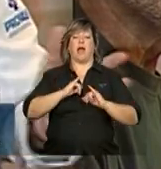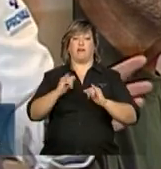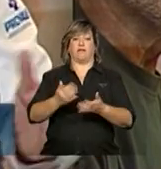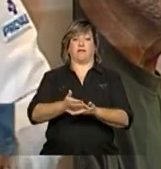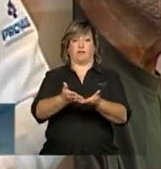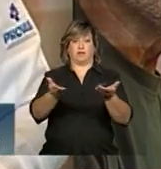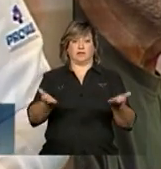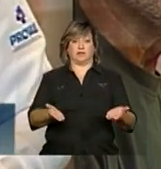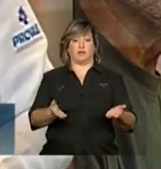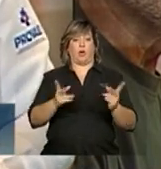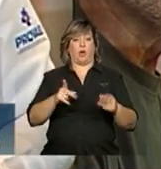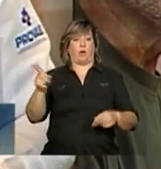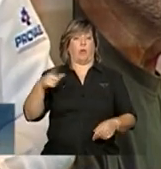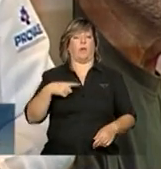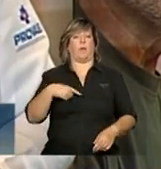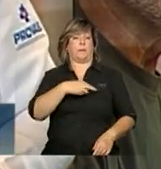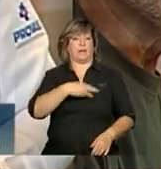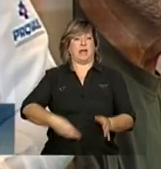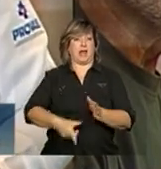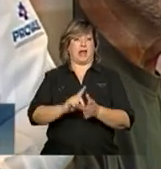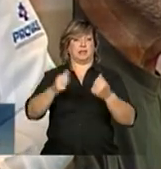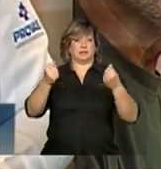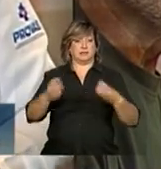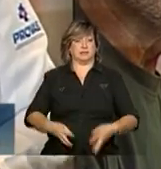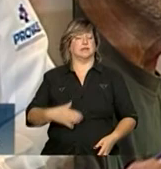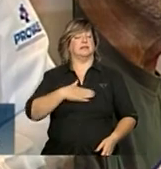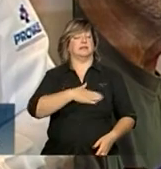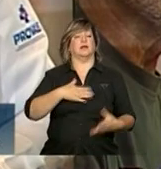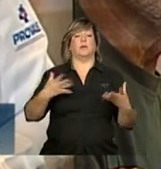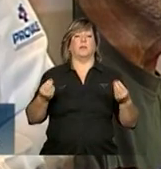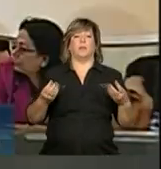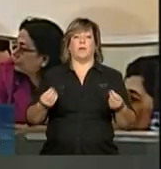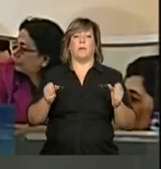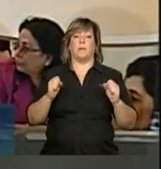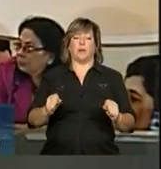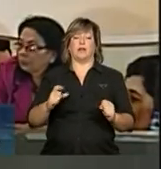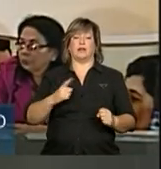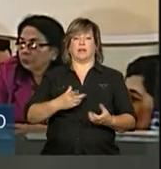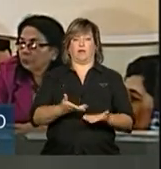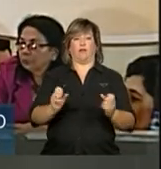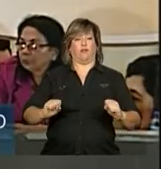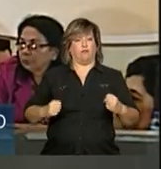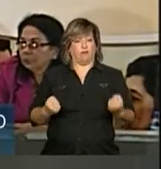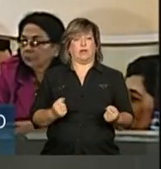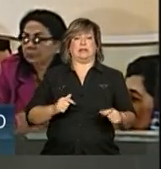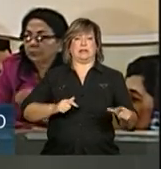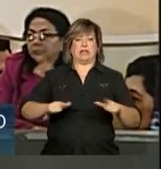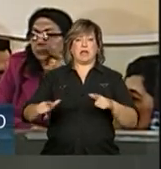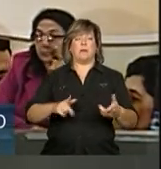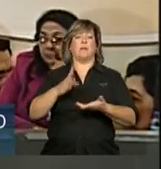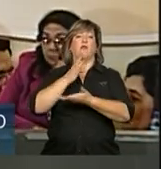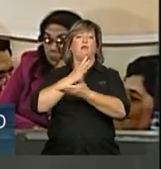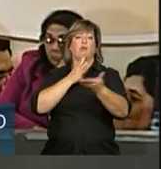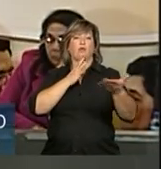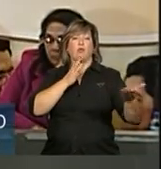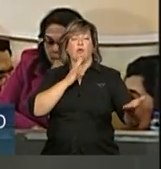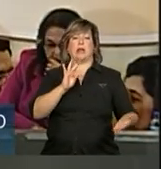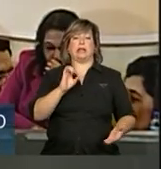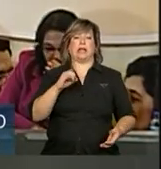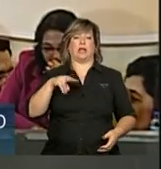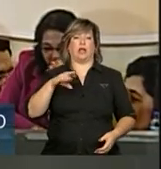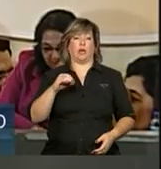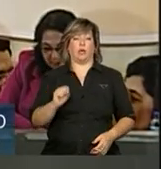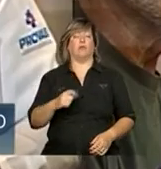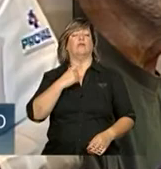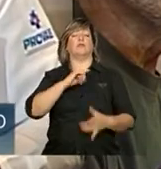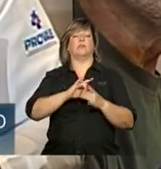como já colocou o ministro Alessandro Padilha, que é uma grande, uma grande satisfação poder contar com a força de trabalho, com o conhecimento técnico, com a